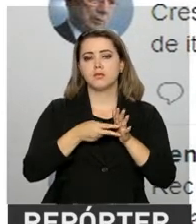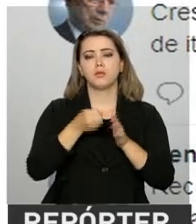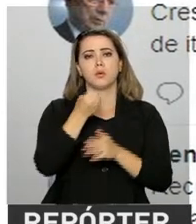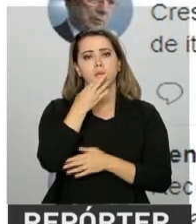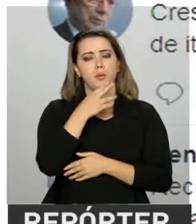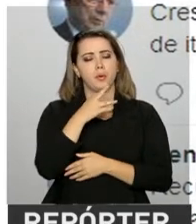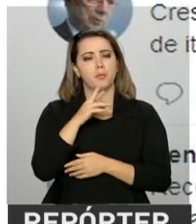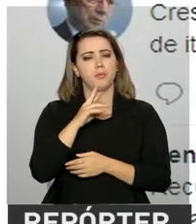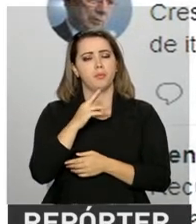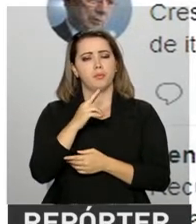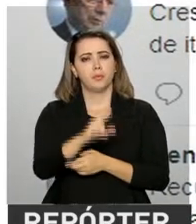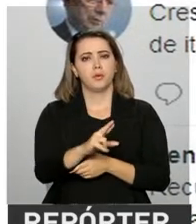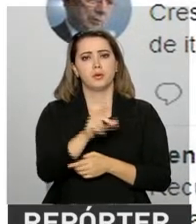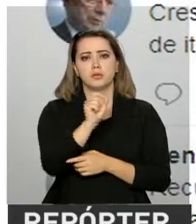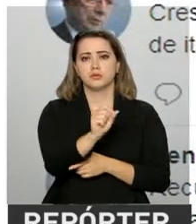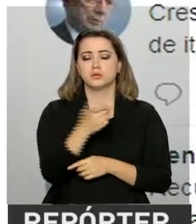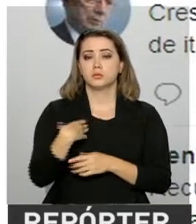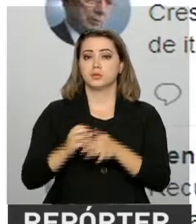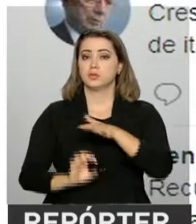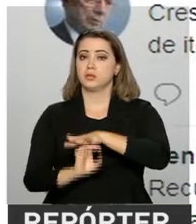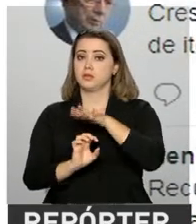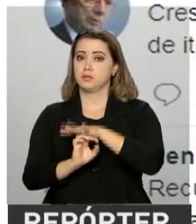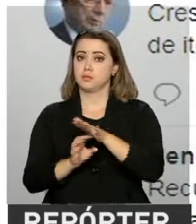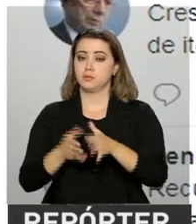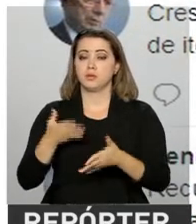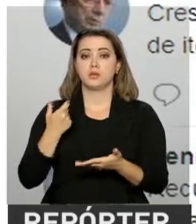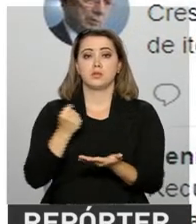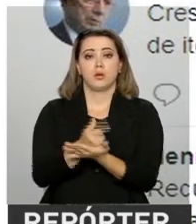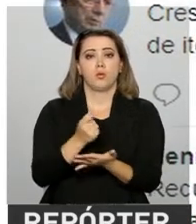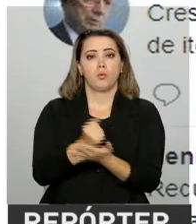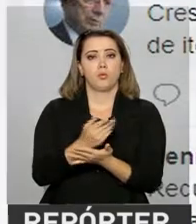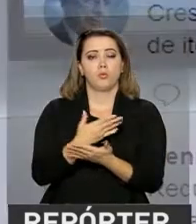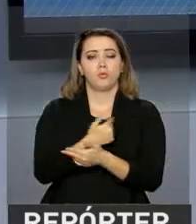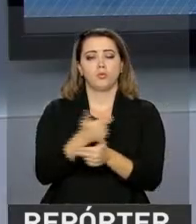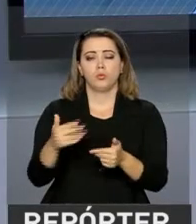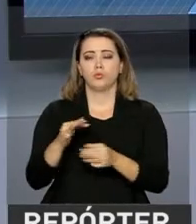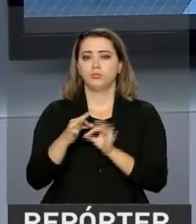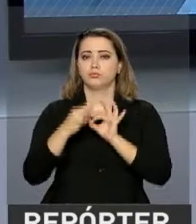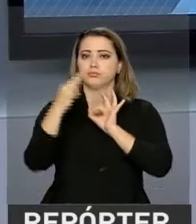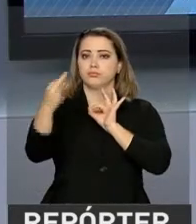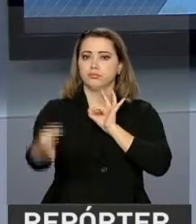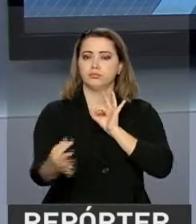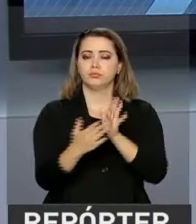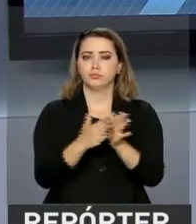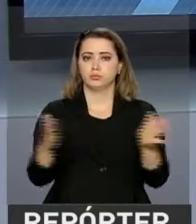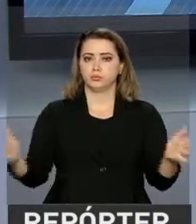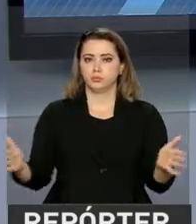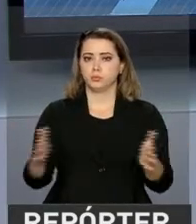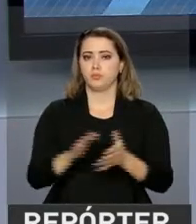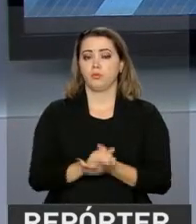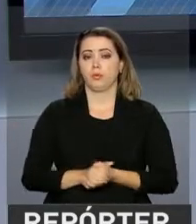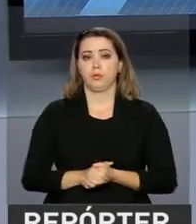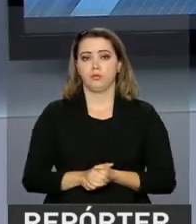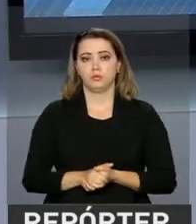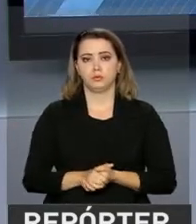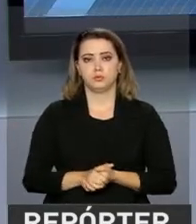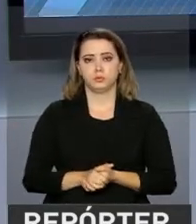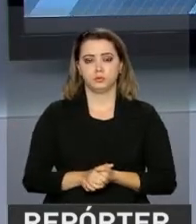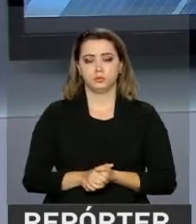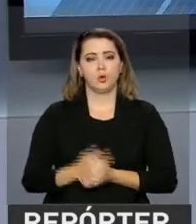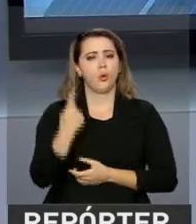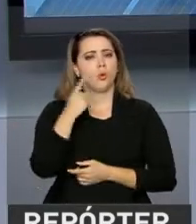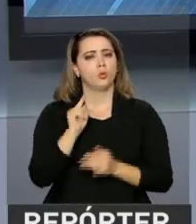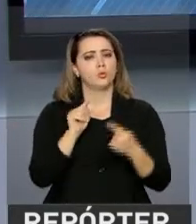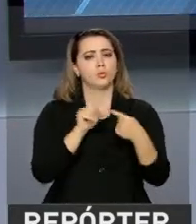empresários em um aumento no consumo a médio e longo prazos. Um dos fatores que elevaram o